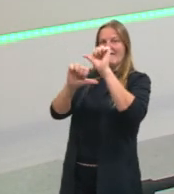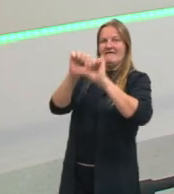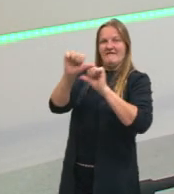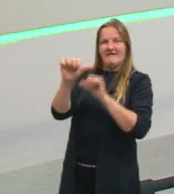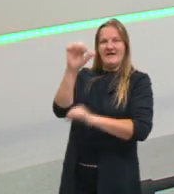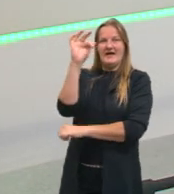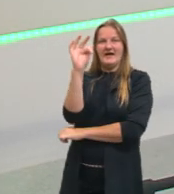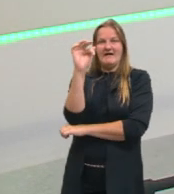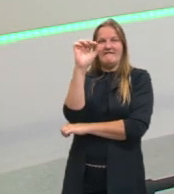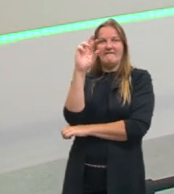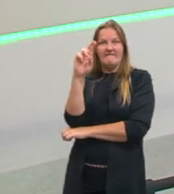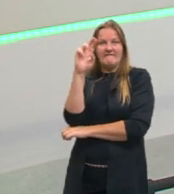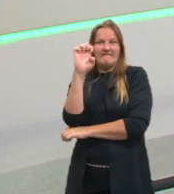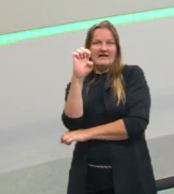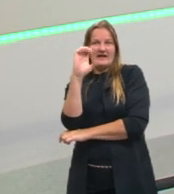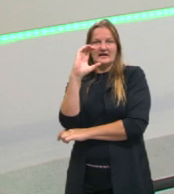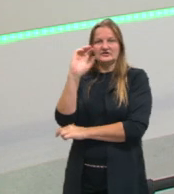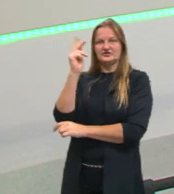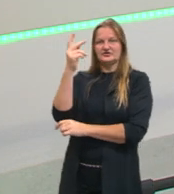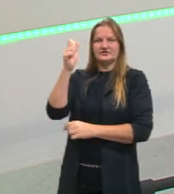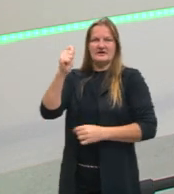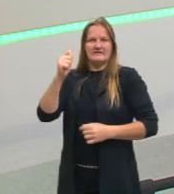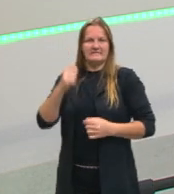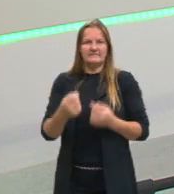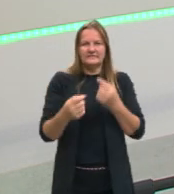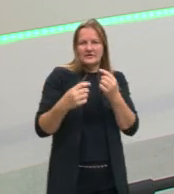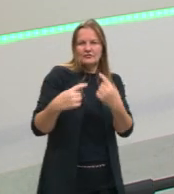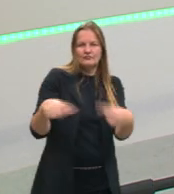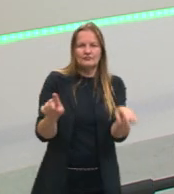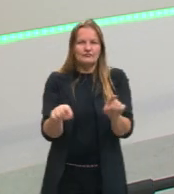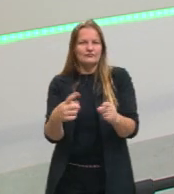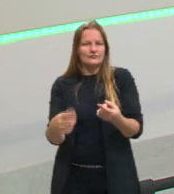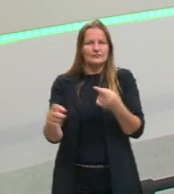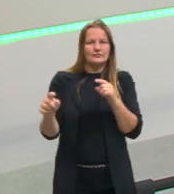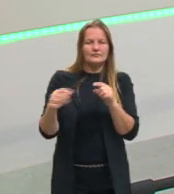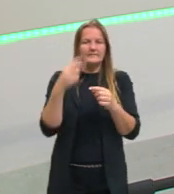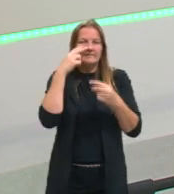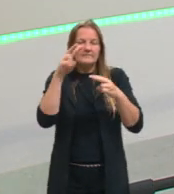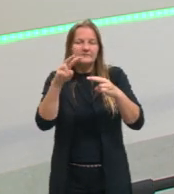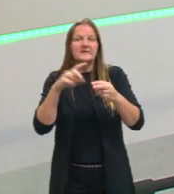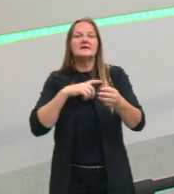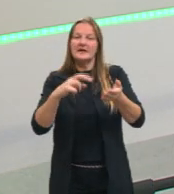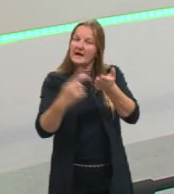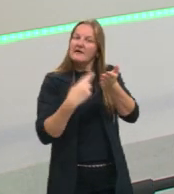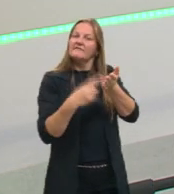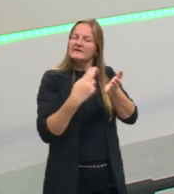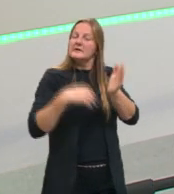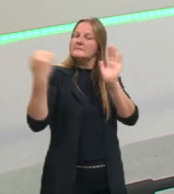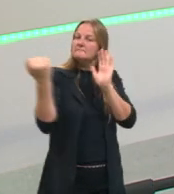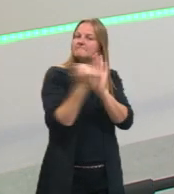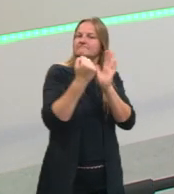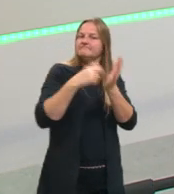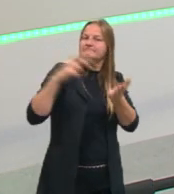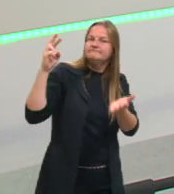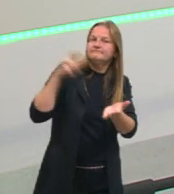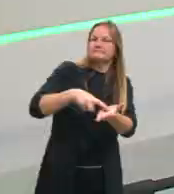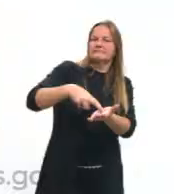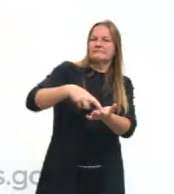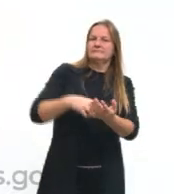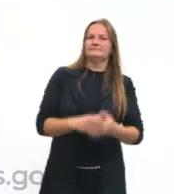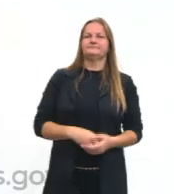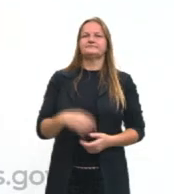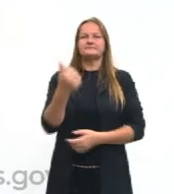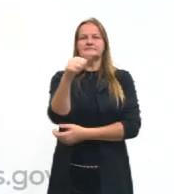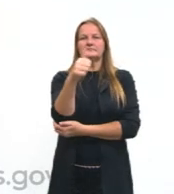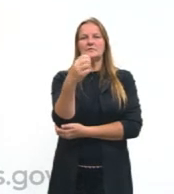Fioravantini e ele está disponível na revista Pesquisa. Ela foi retirada lá em 11 de